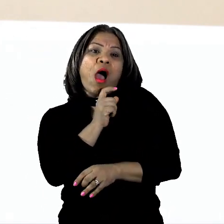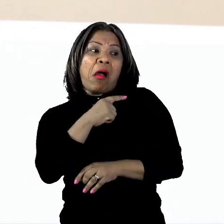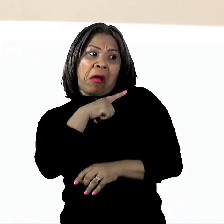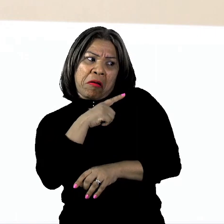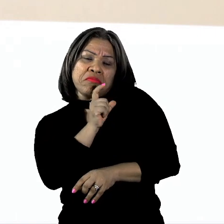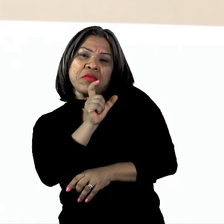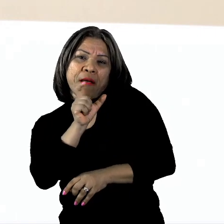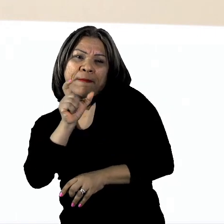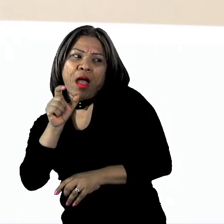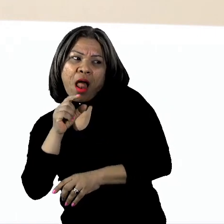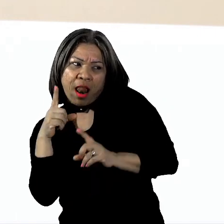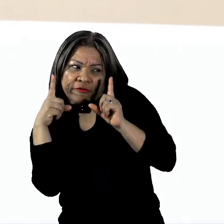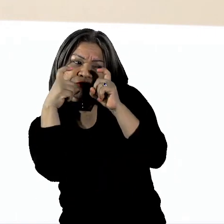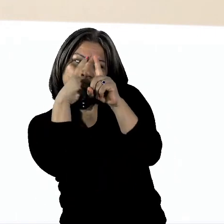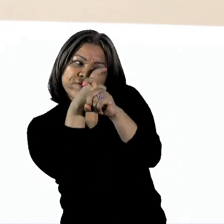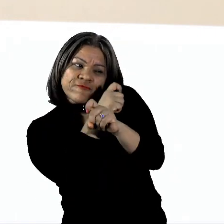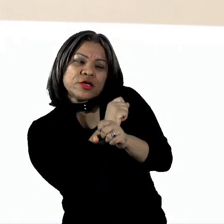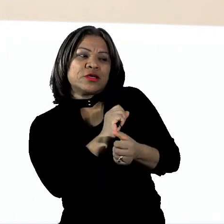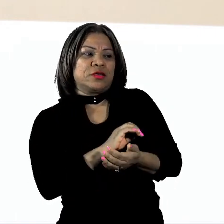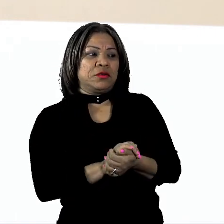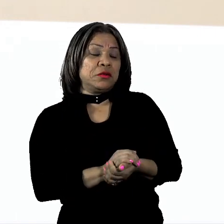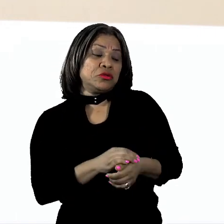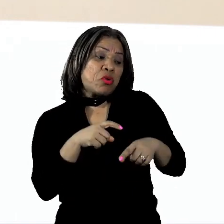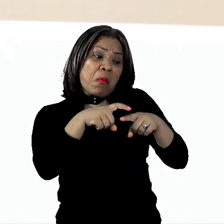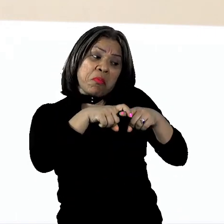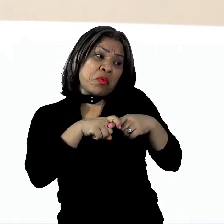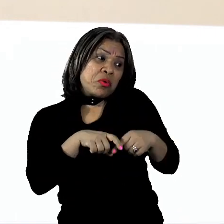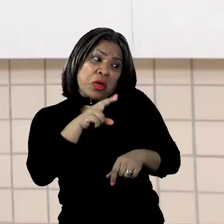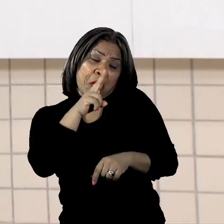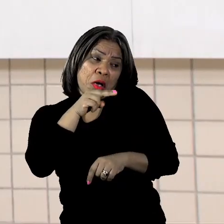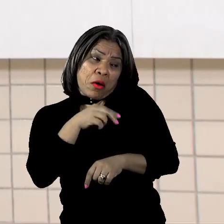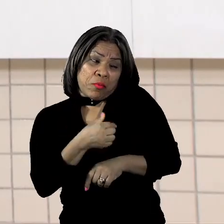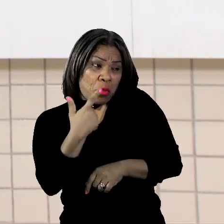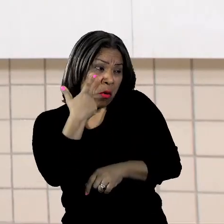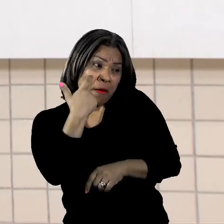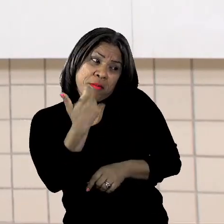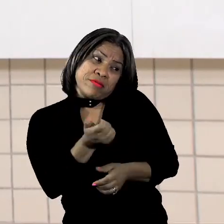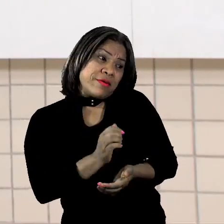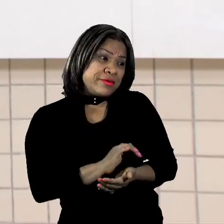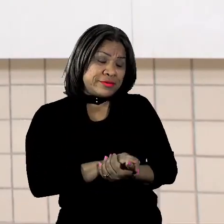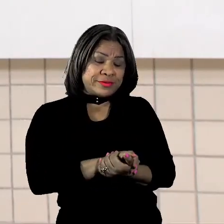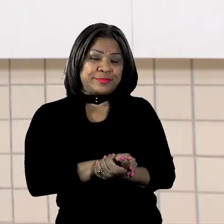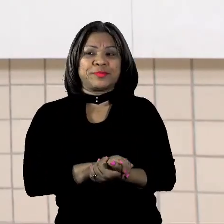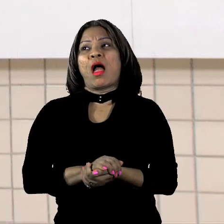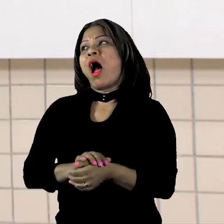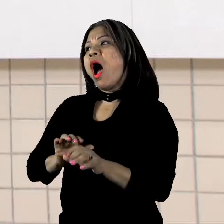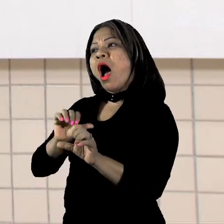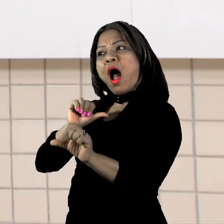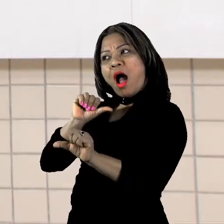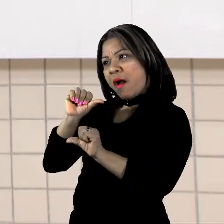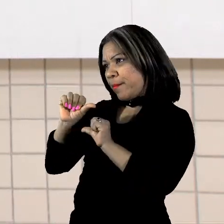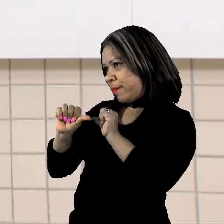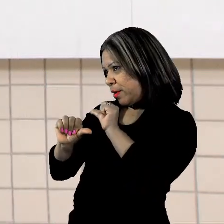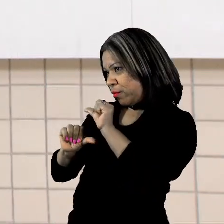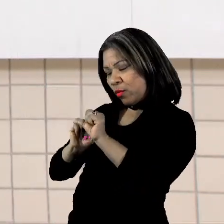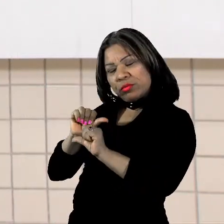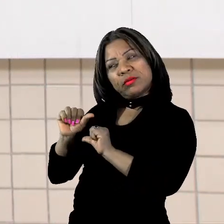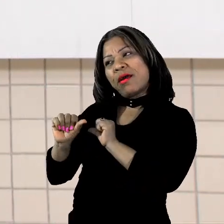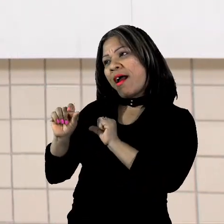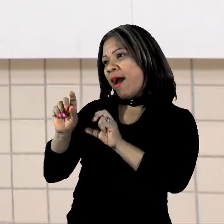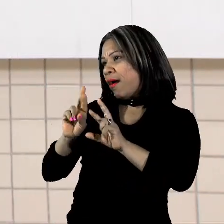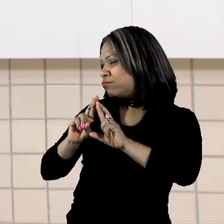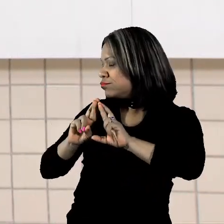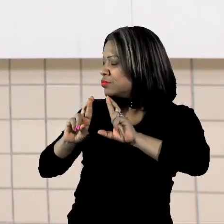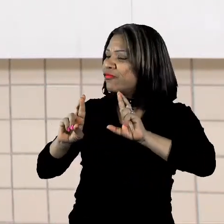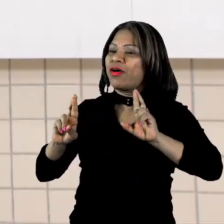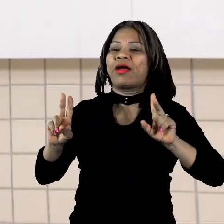de entender, por isso nunca me interessei por eles. Mas, pelo contrário, Fava, pelo contrário, mentes